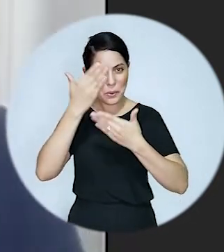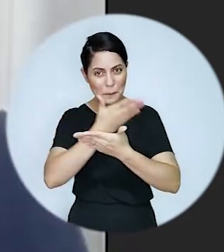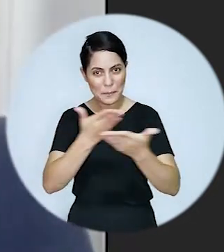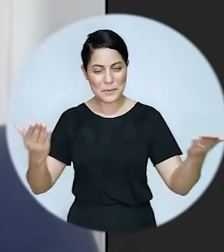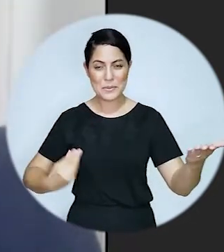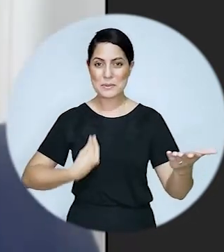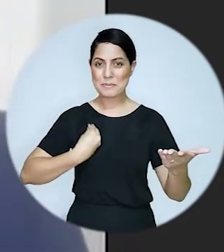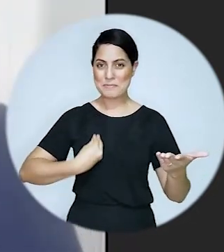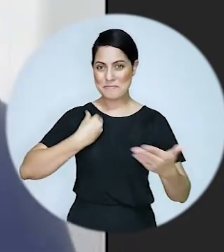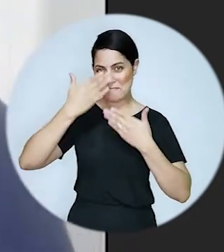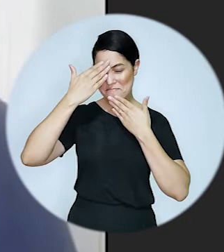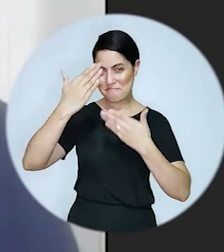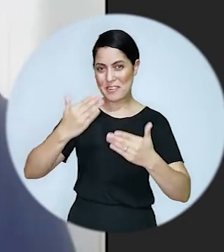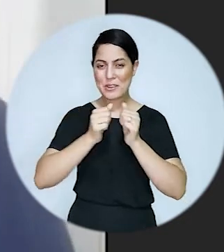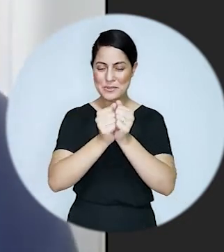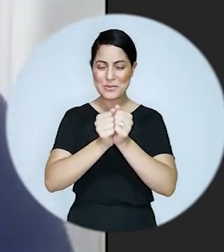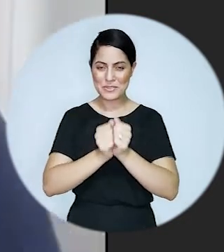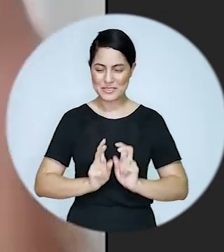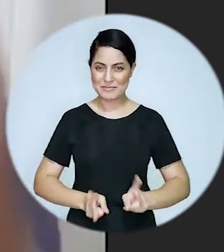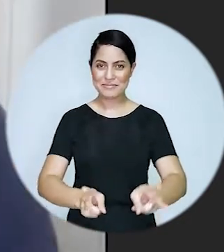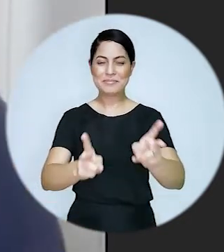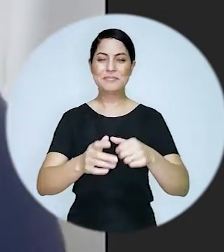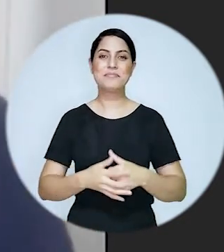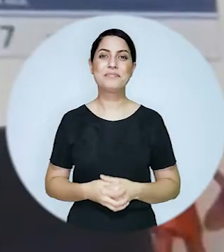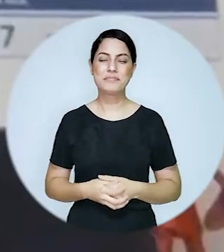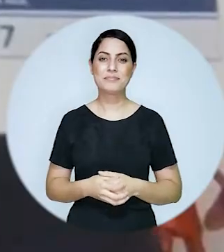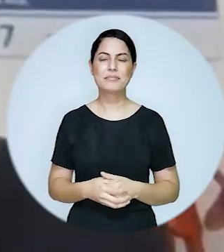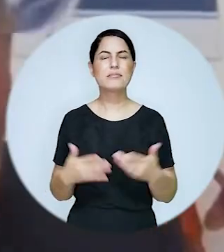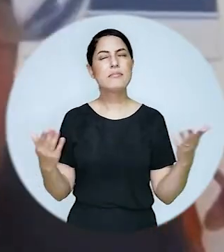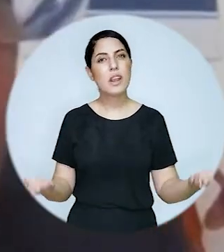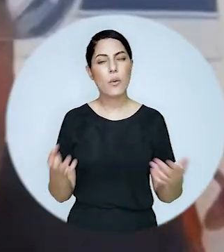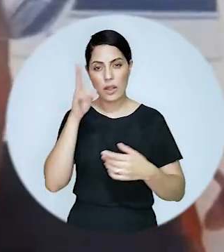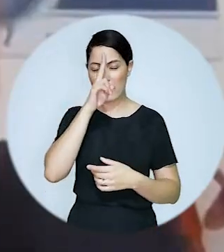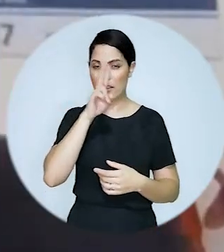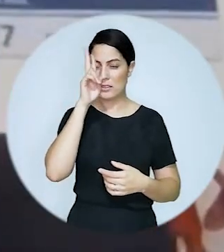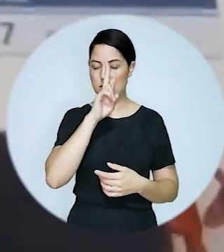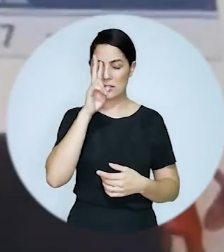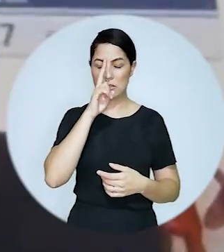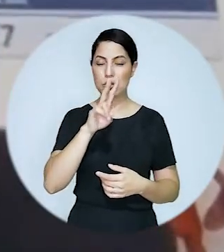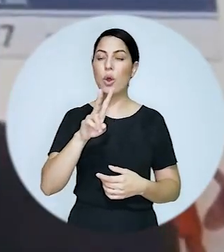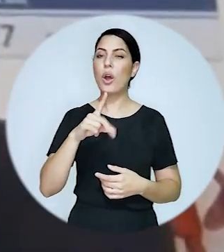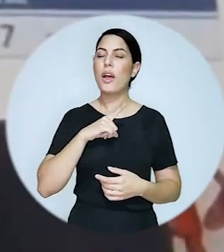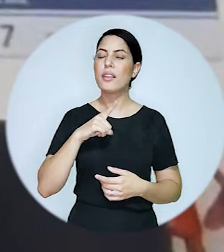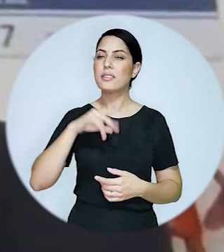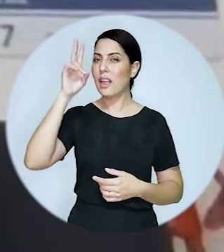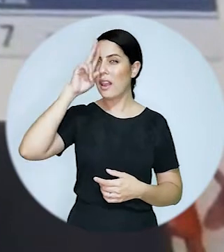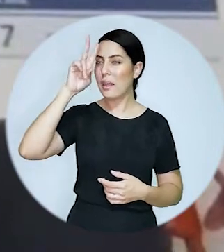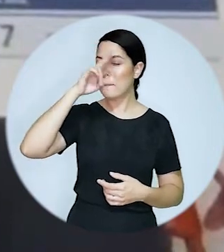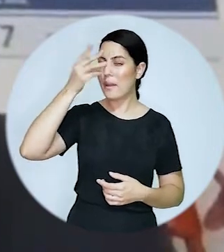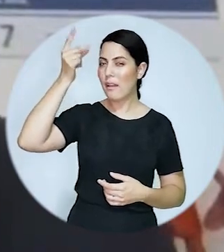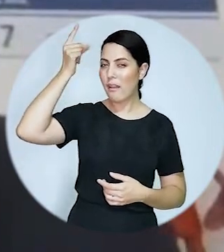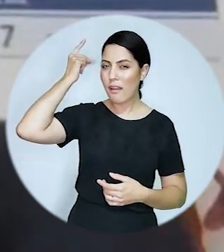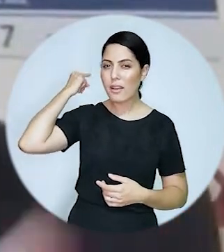pessoas, a todos os colegas, e estamos juntos. E é por isso que a história nos traz lembrança, não saudades,